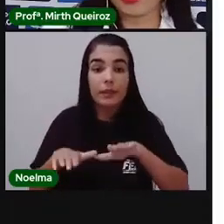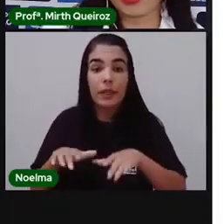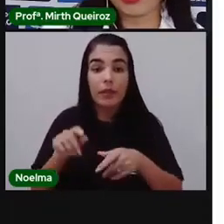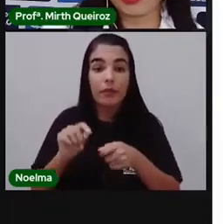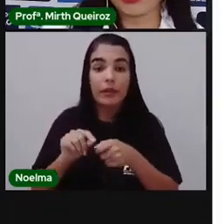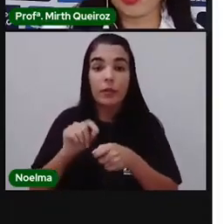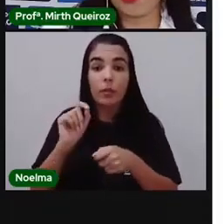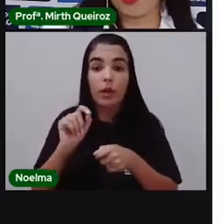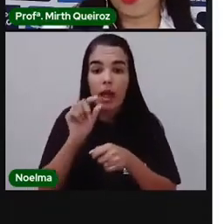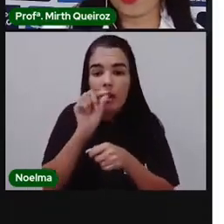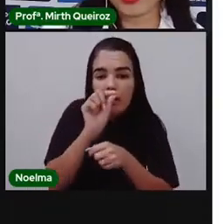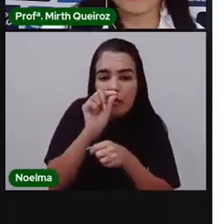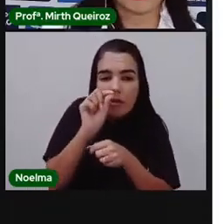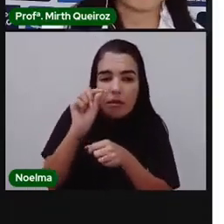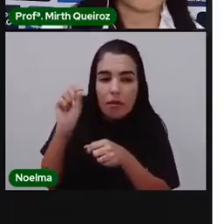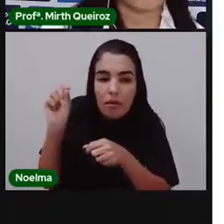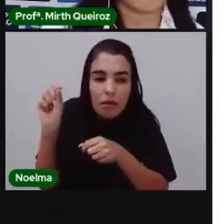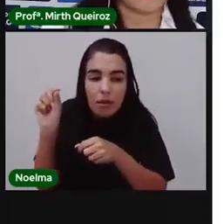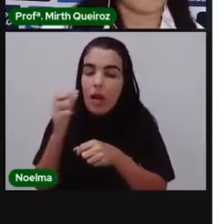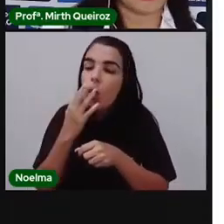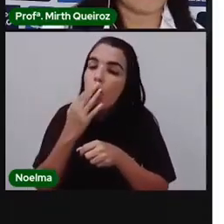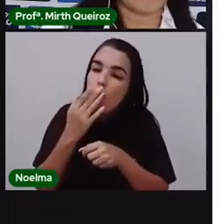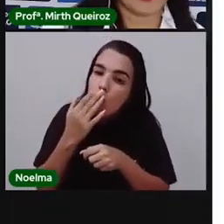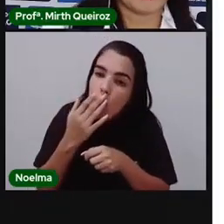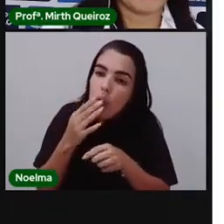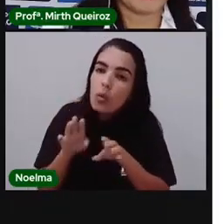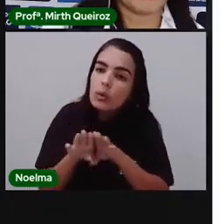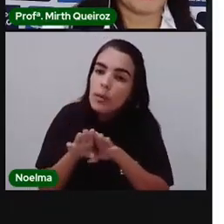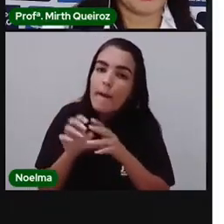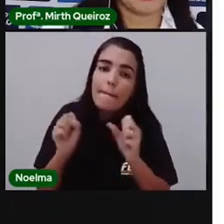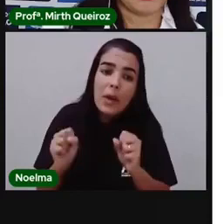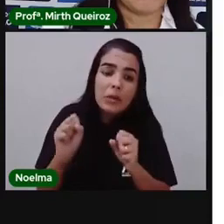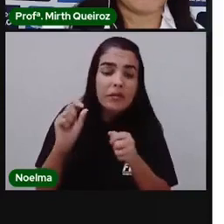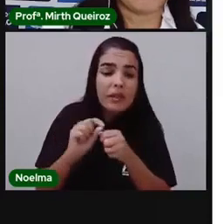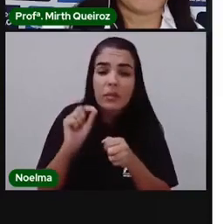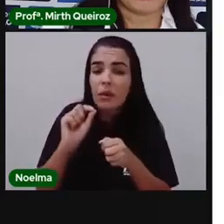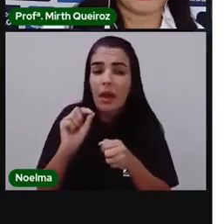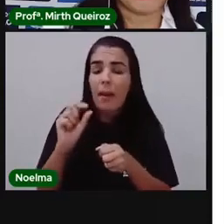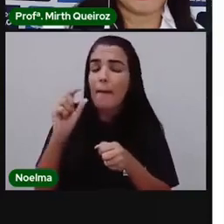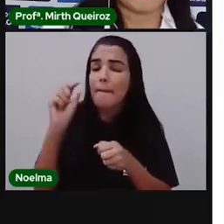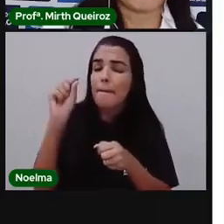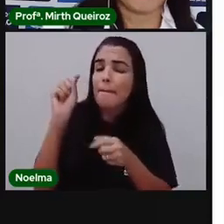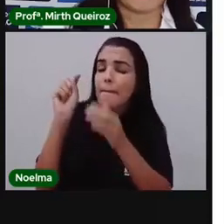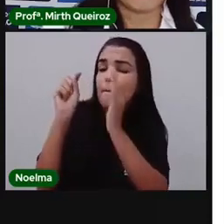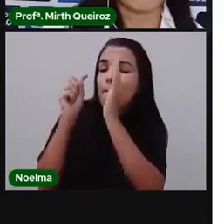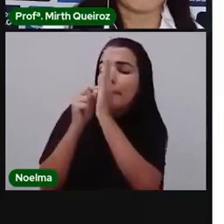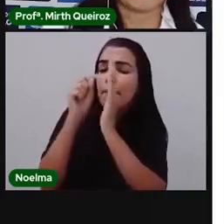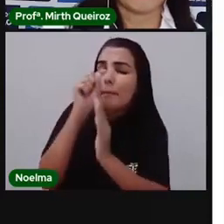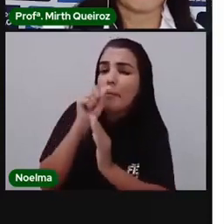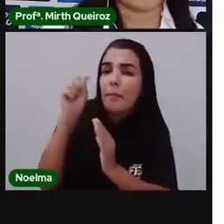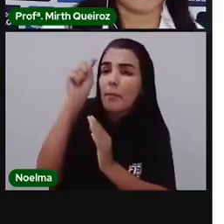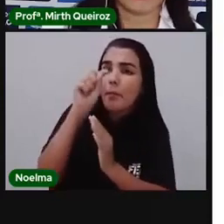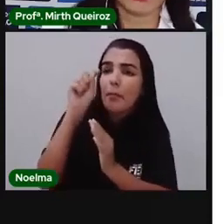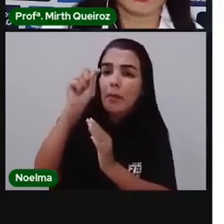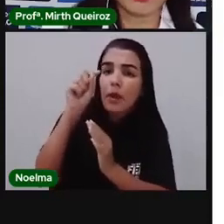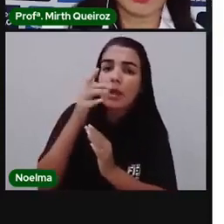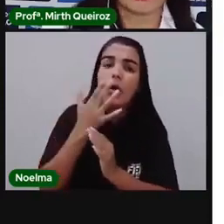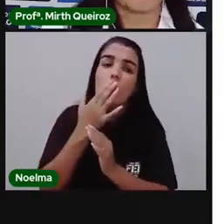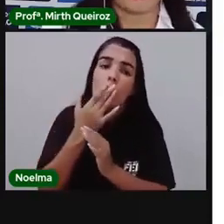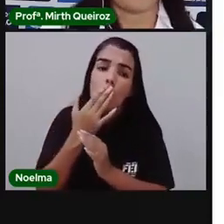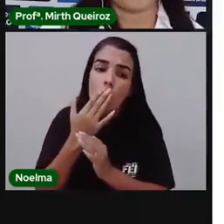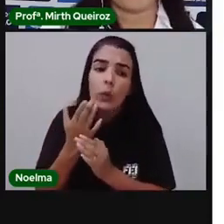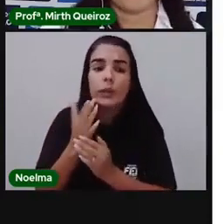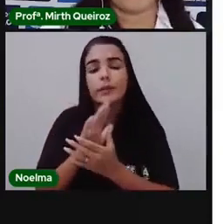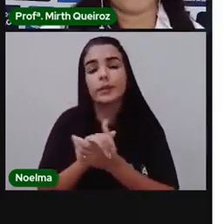Aqui nós temos as linhas aqui por cores, mas vocês podem colocar uma bolinha aqui, ó, e colocar as cores aqui, certo? Se vocês